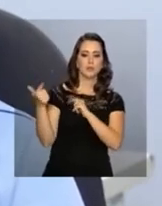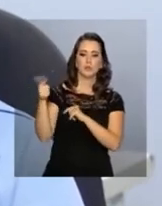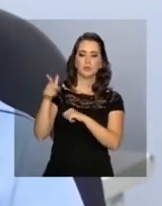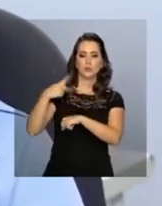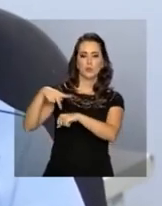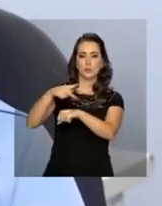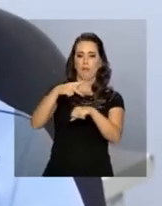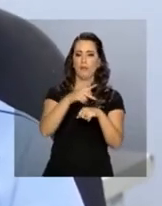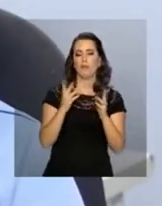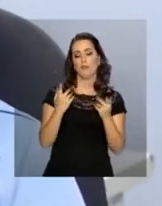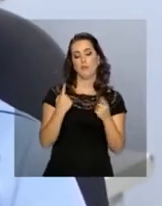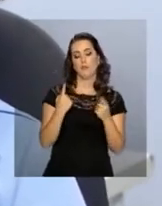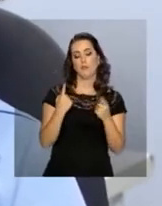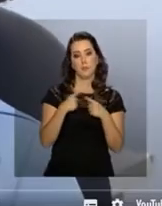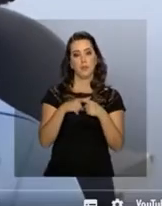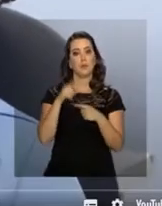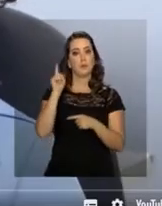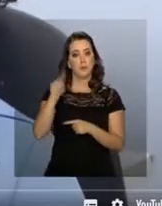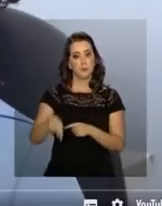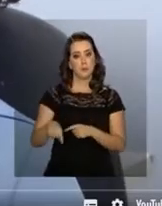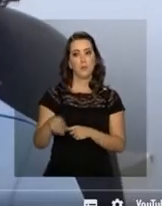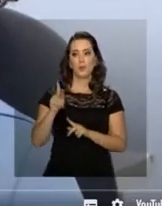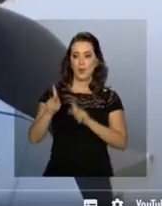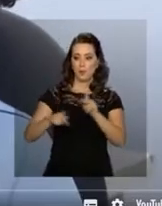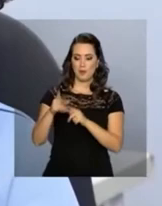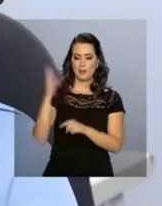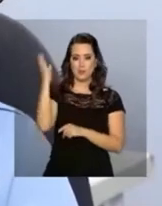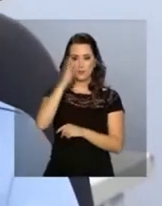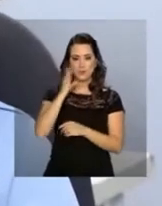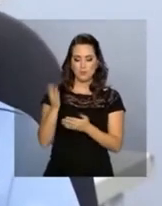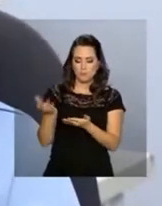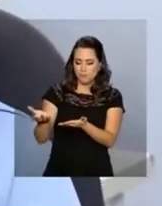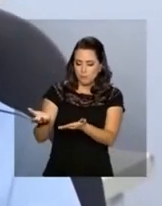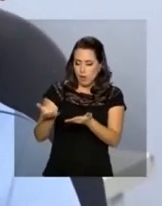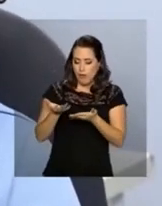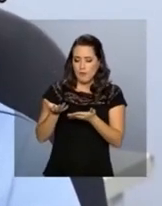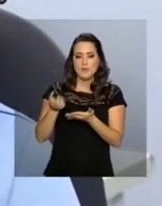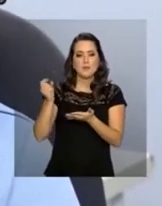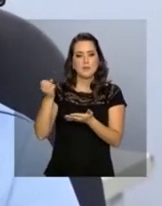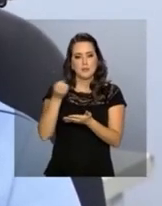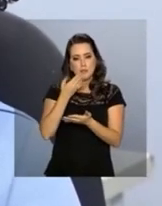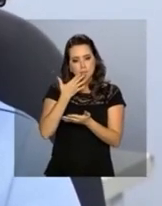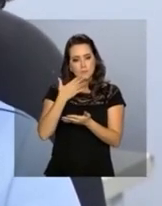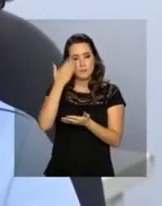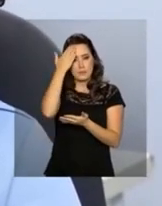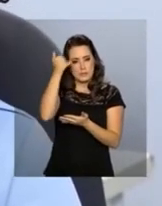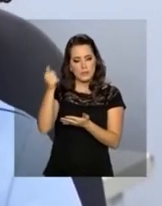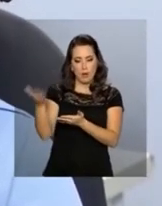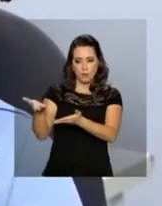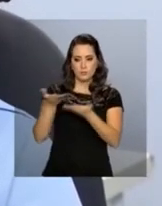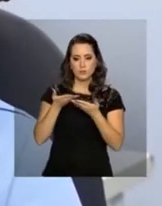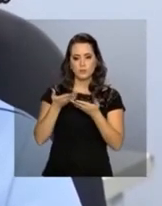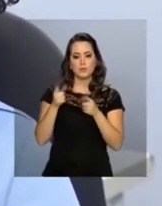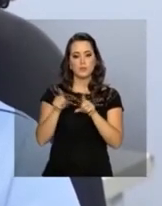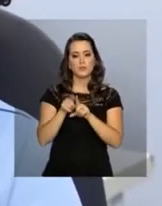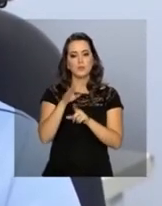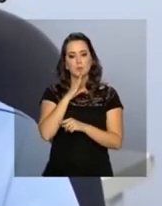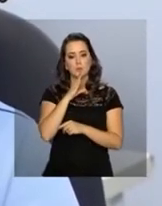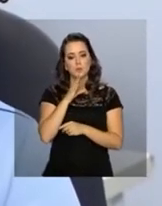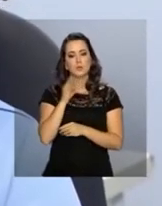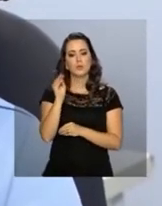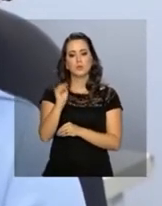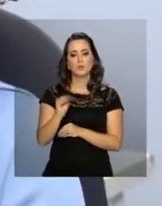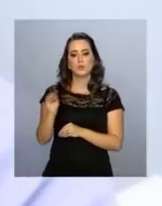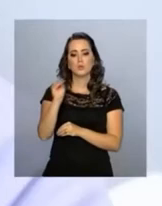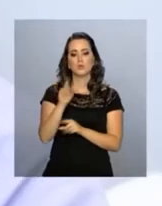outro povo, porque é um povo acolhido, que sabe reconhecer, que dá